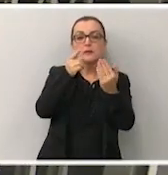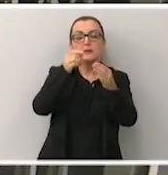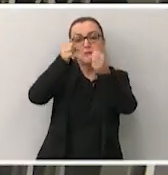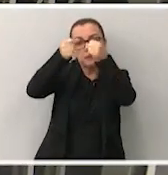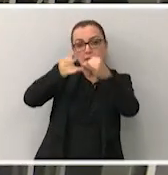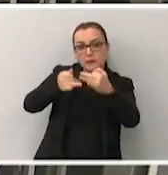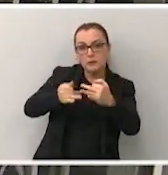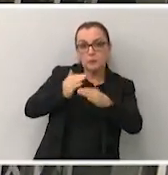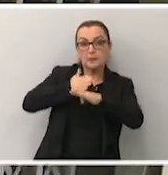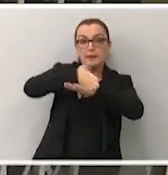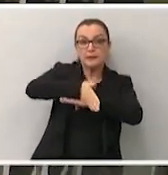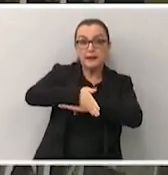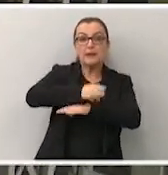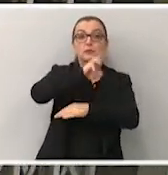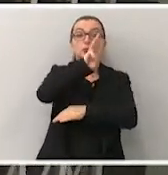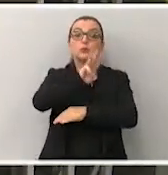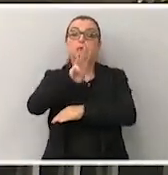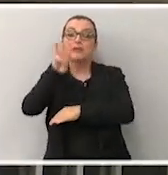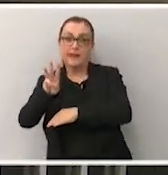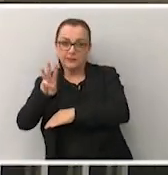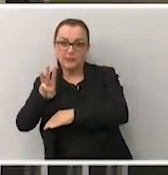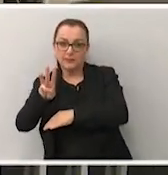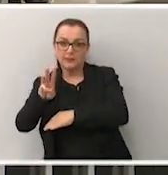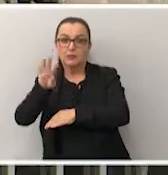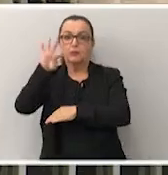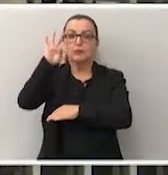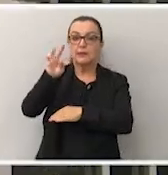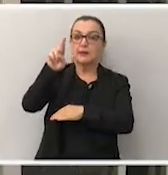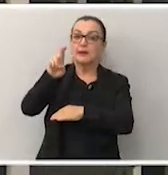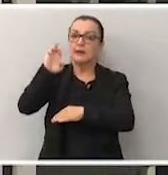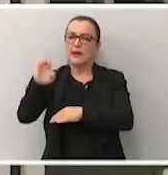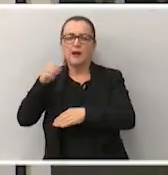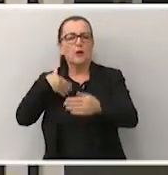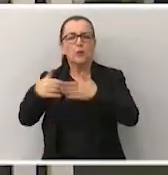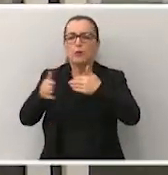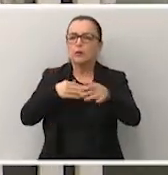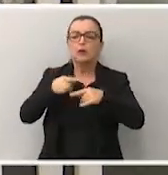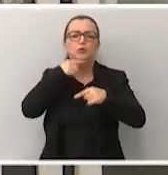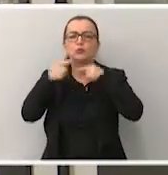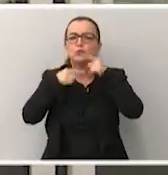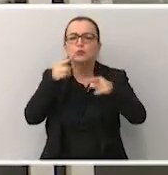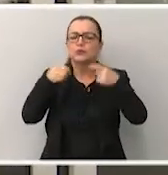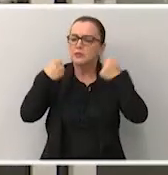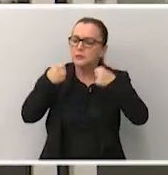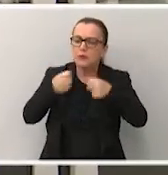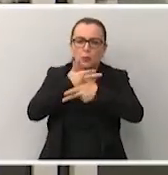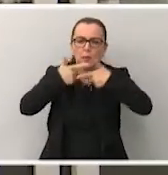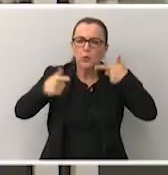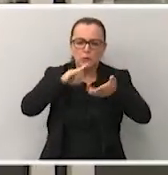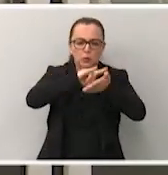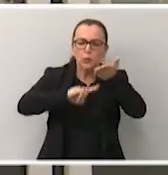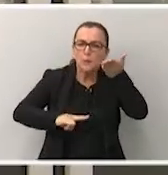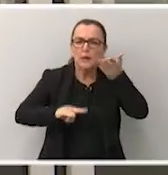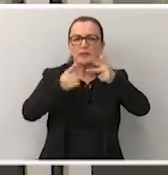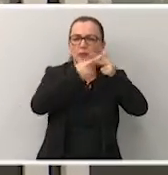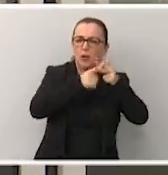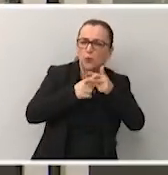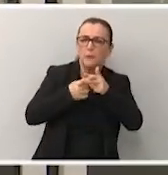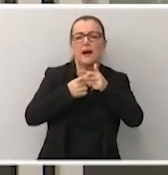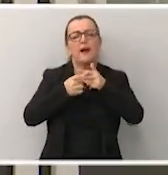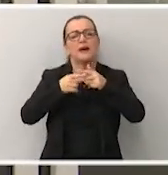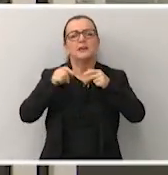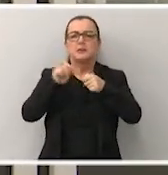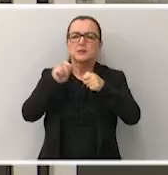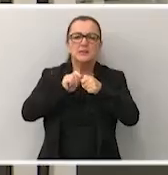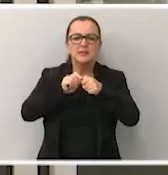para entrar no site do TRE. Qualquer dúvida, qualquer necessidade de regularização, alteração dos dados,